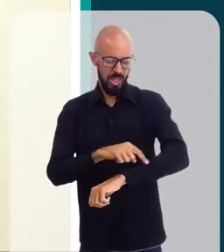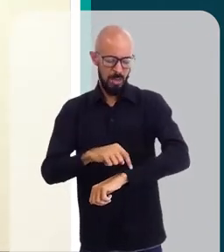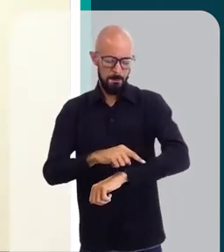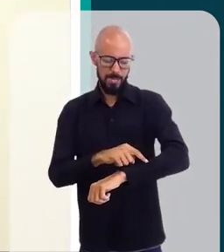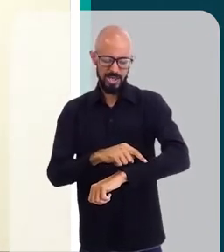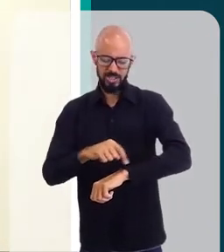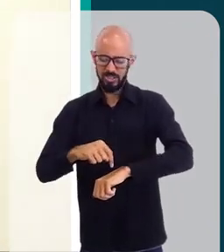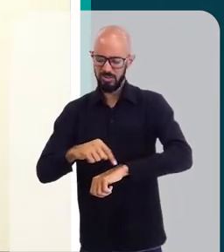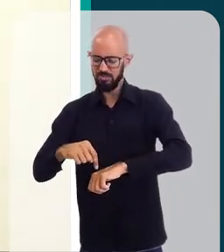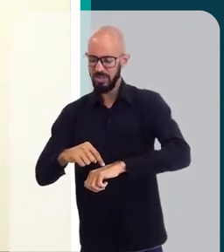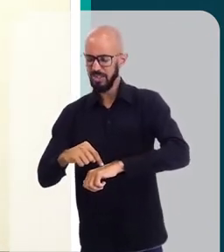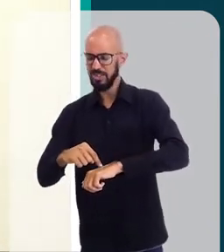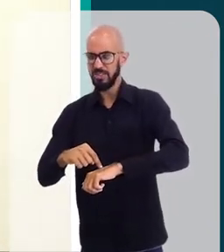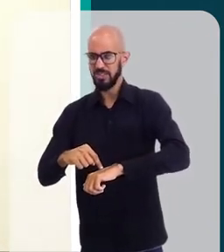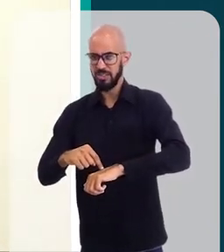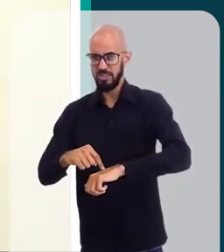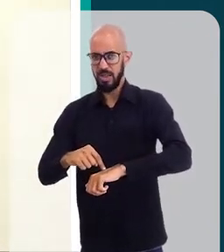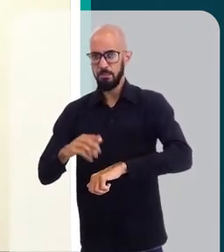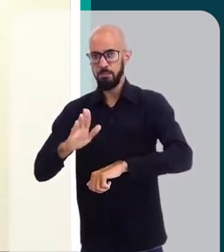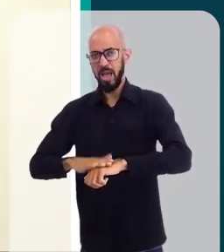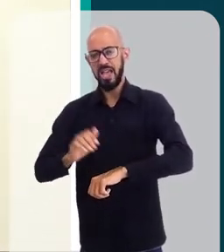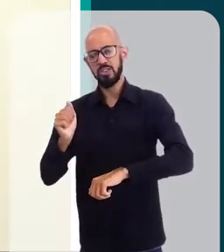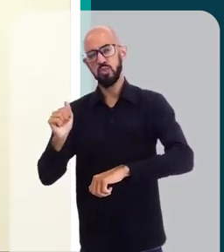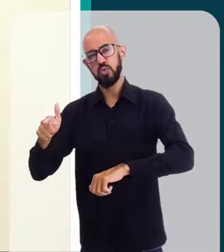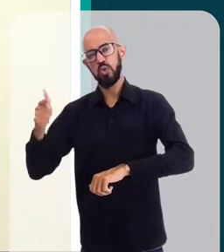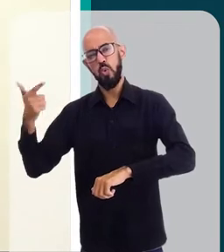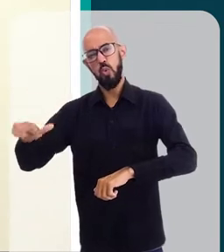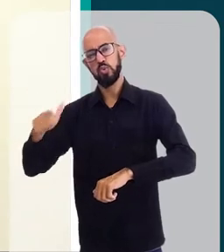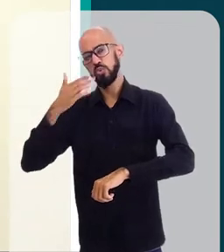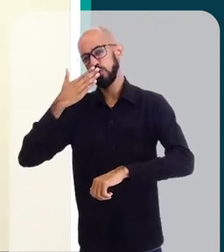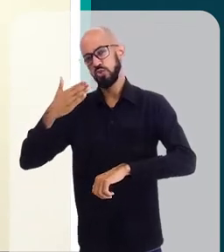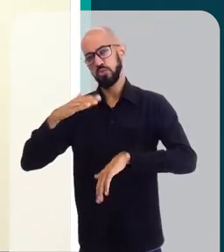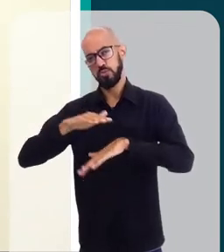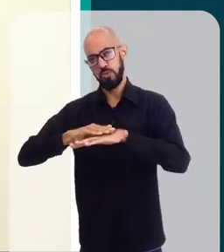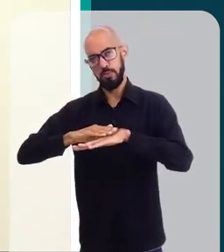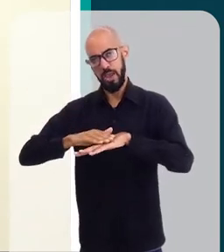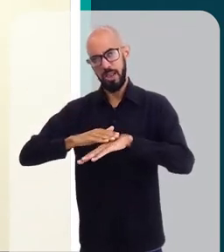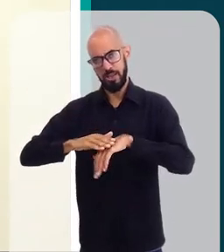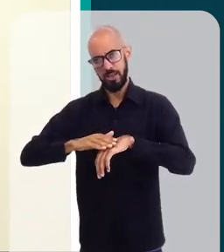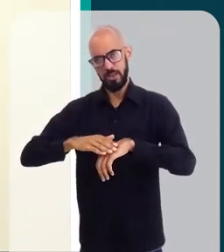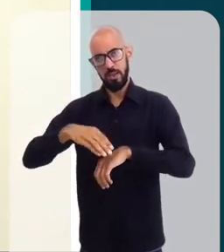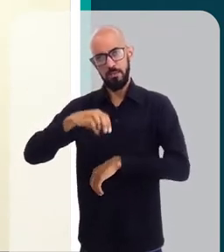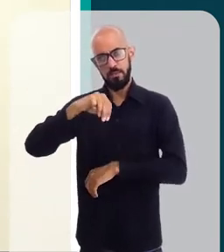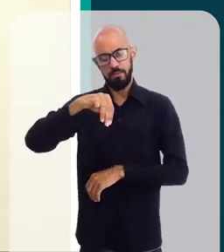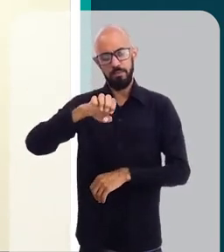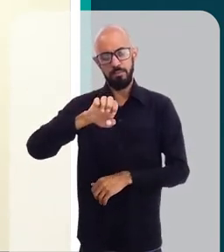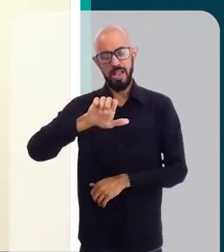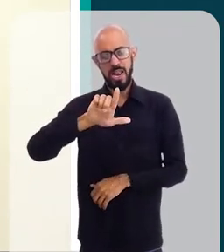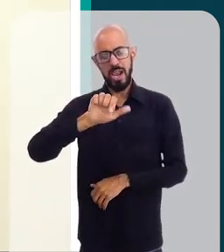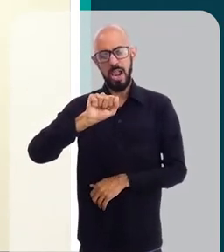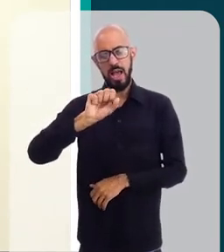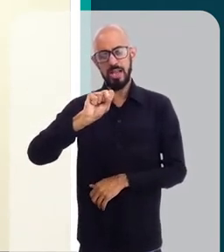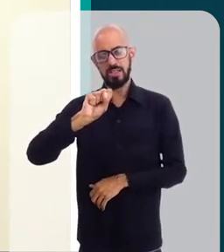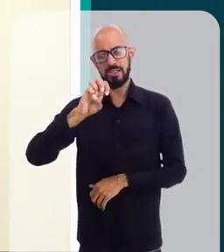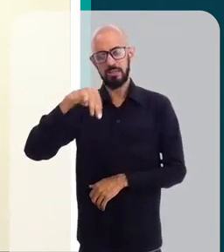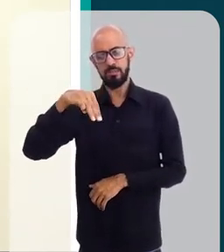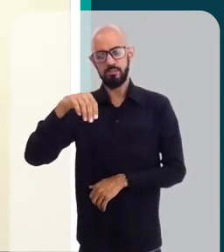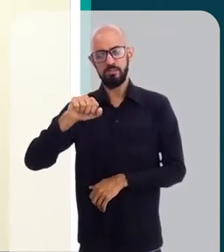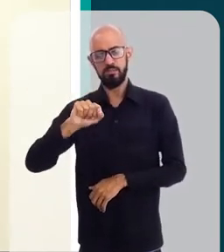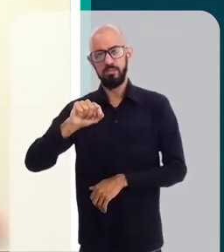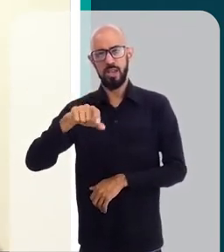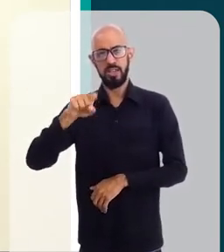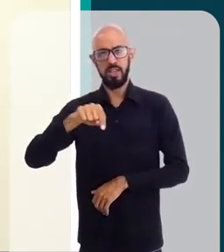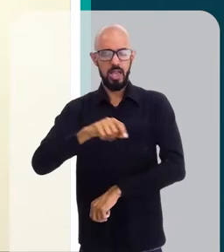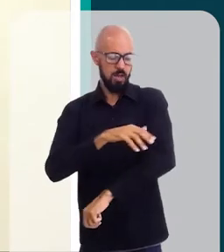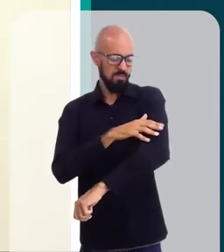outros tipos de pele. Então, nós somos muito mais frequentemente acometidos pelo melasma, que é uma mancha